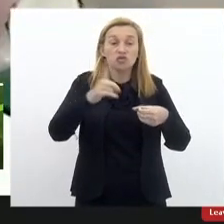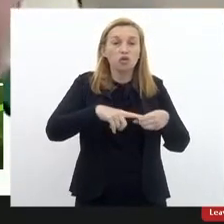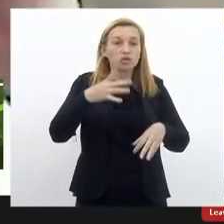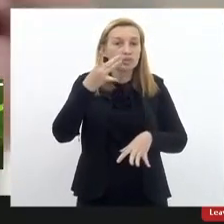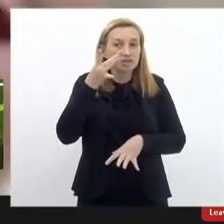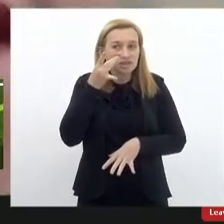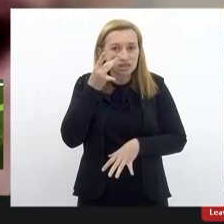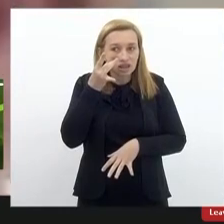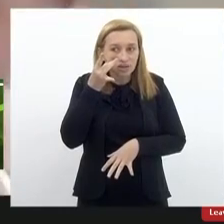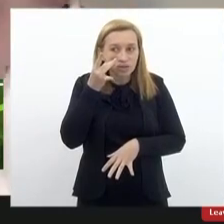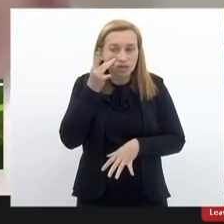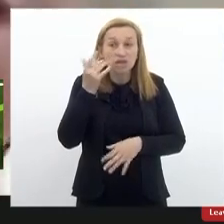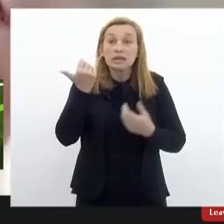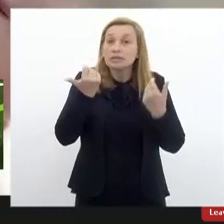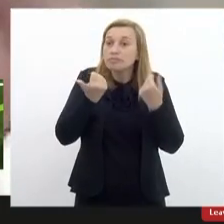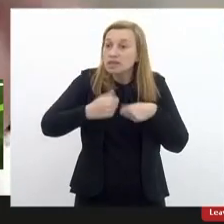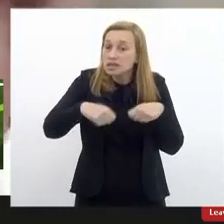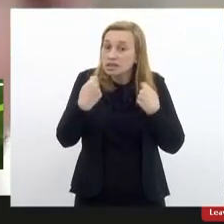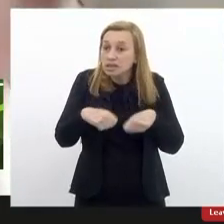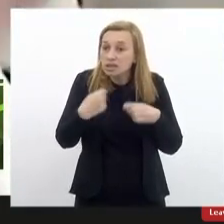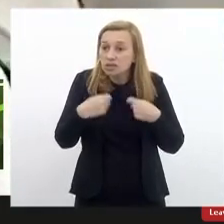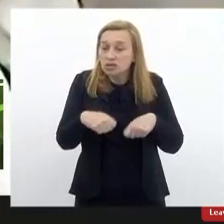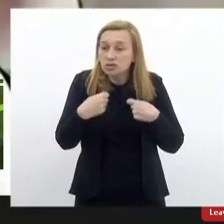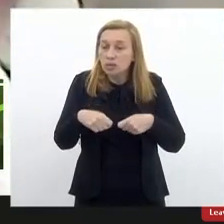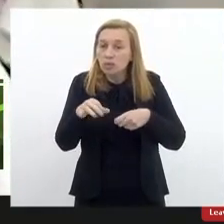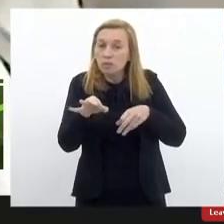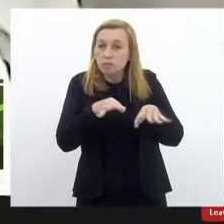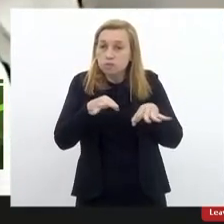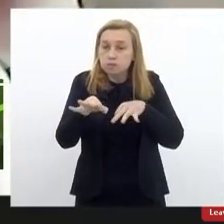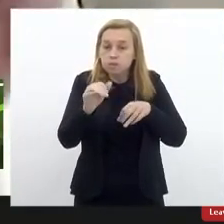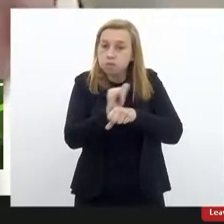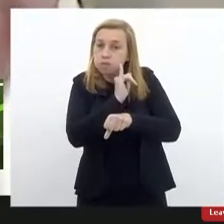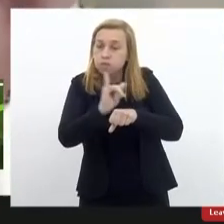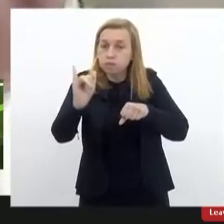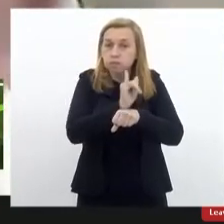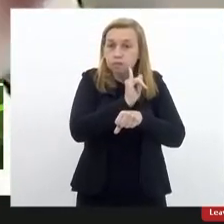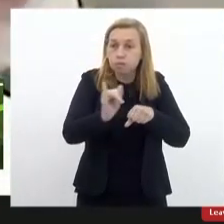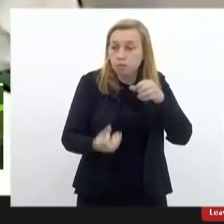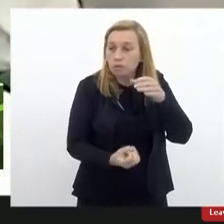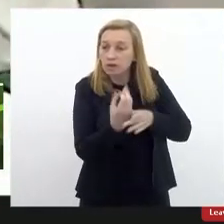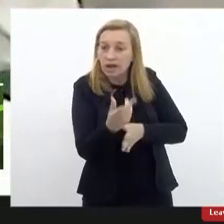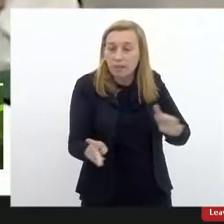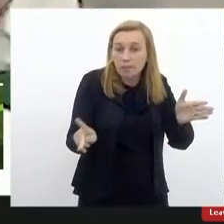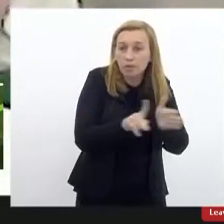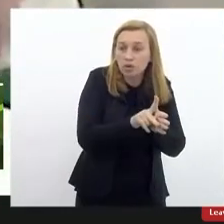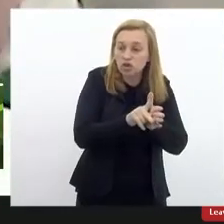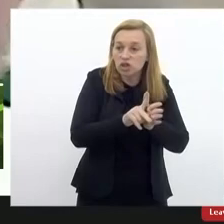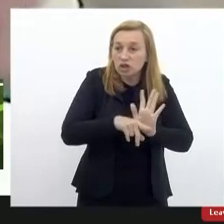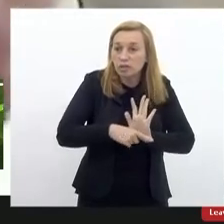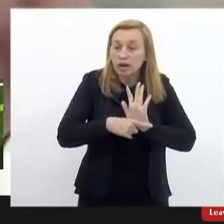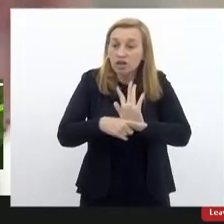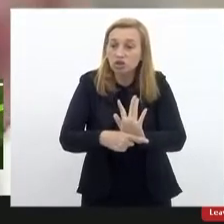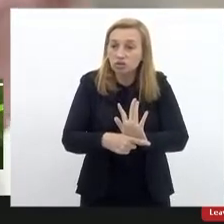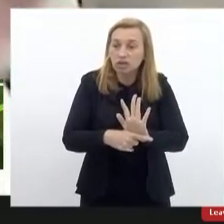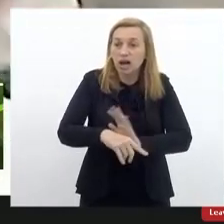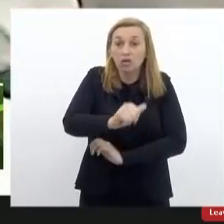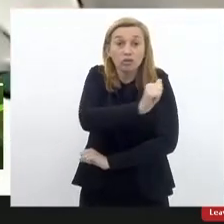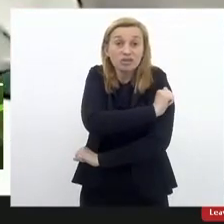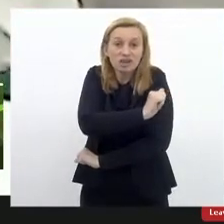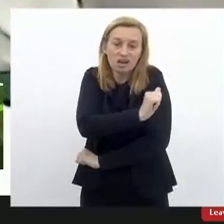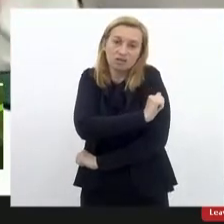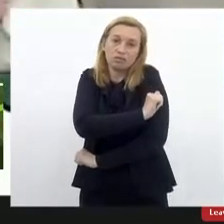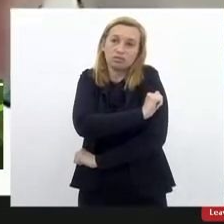presencial. É preciso elaborar projetos de recuperação dos alunos, de